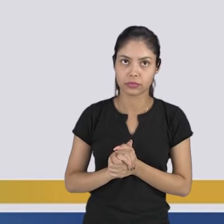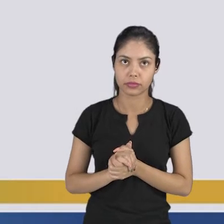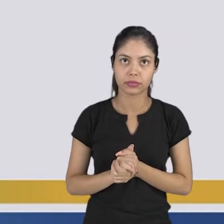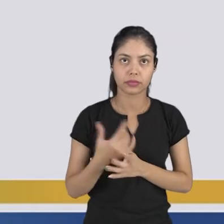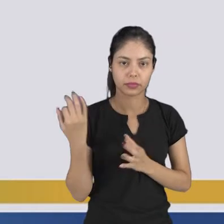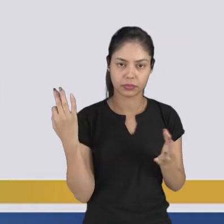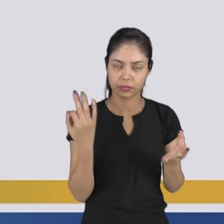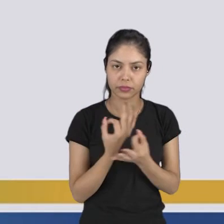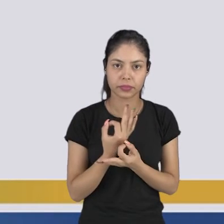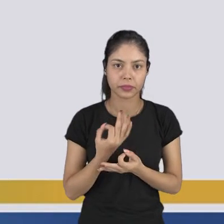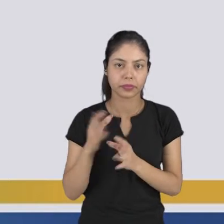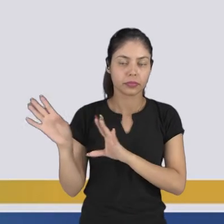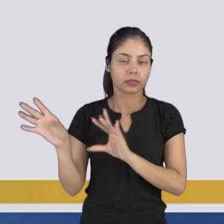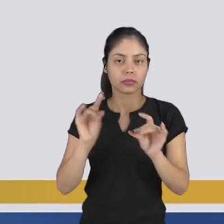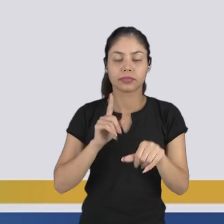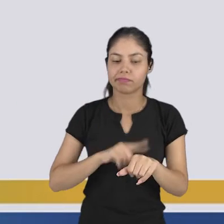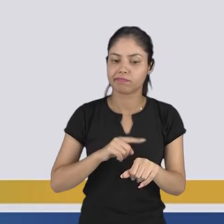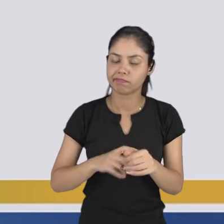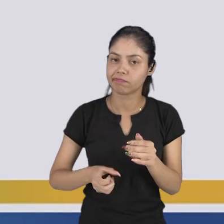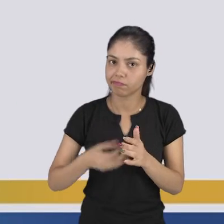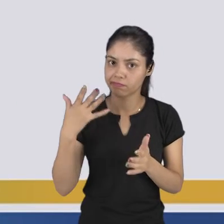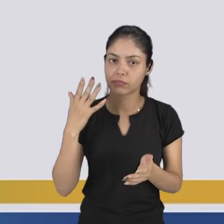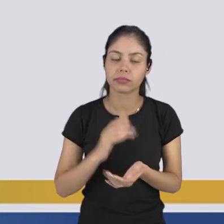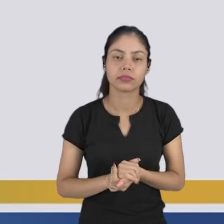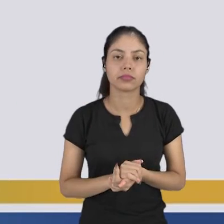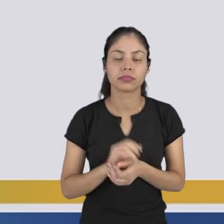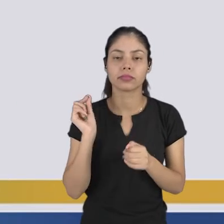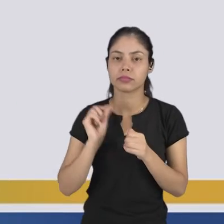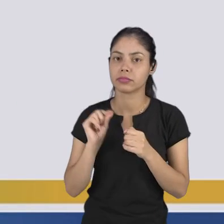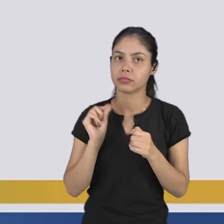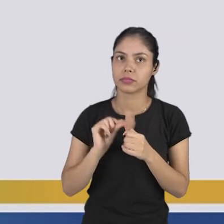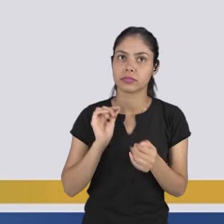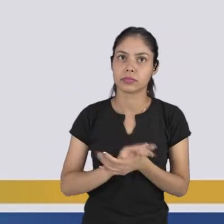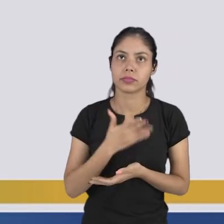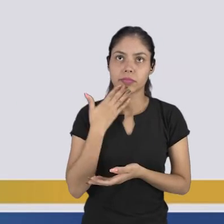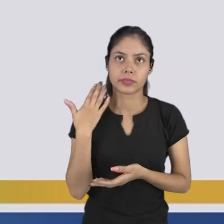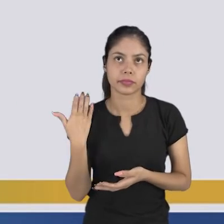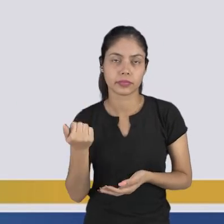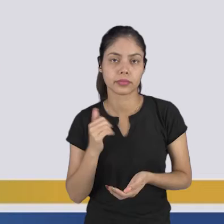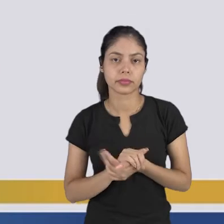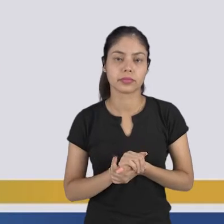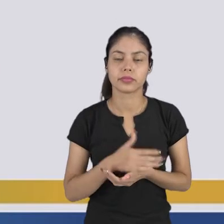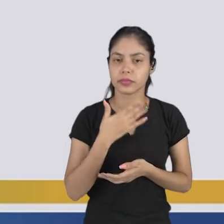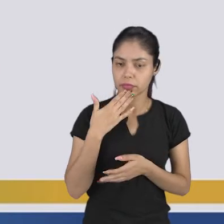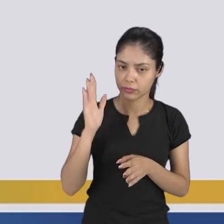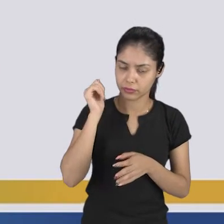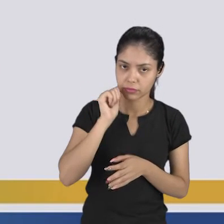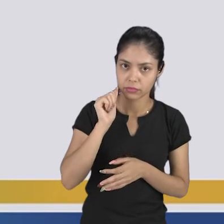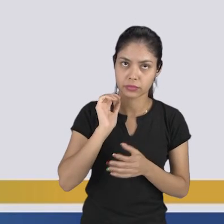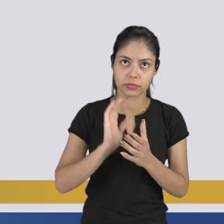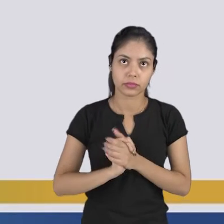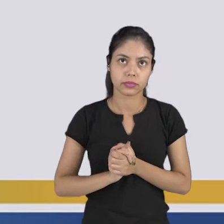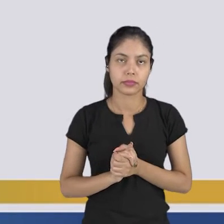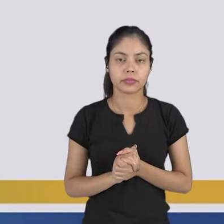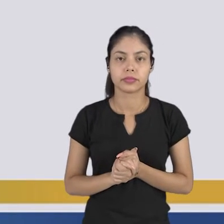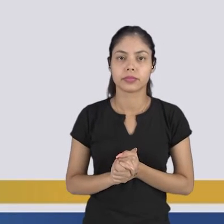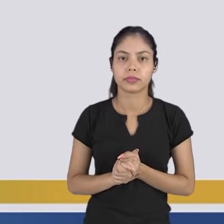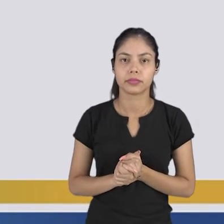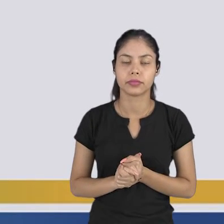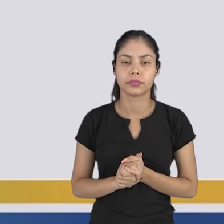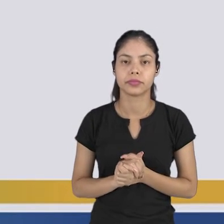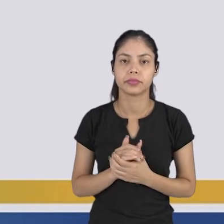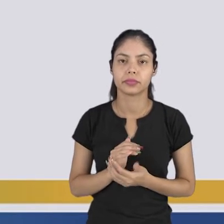belíssimas, levam também bastante tempo para serem adornadas. E as mulheres casadas nesse